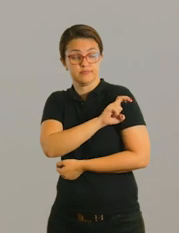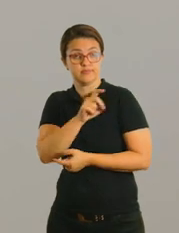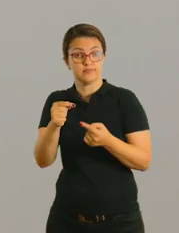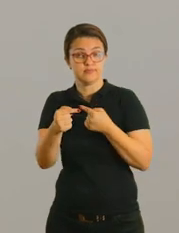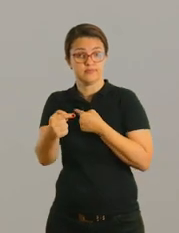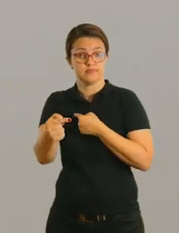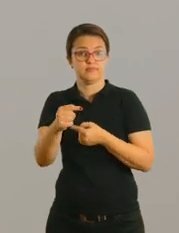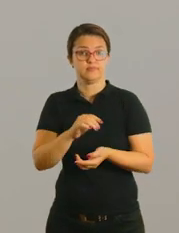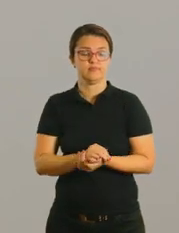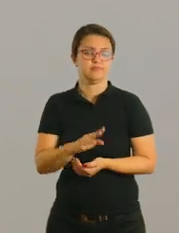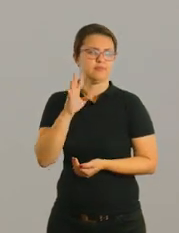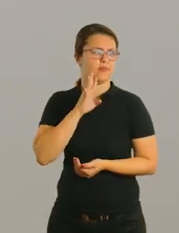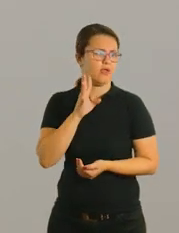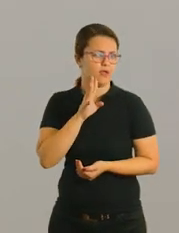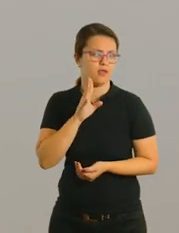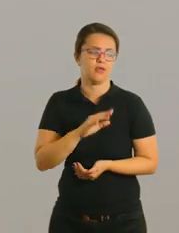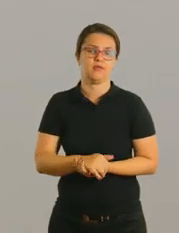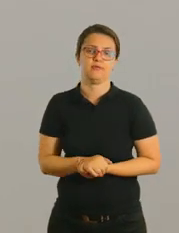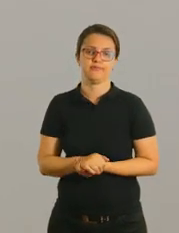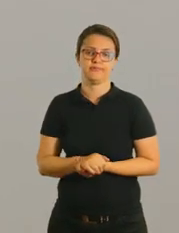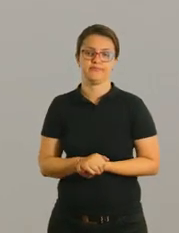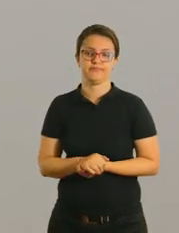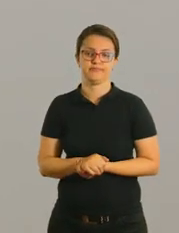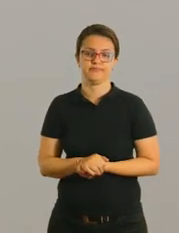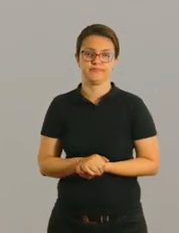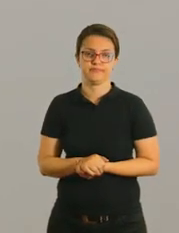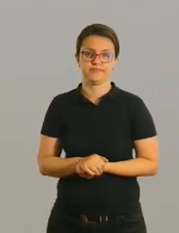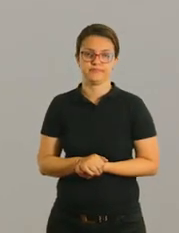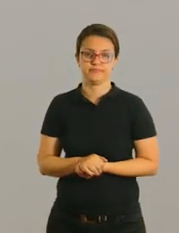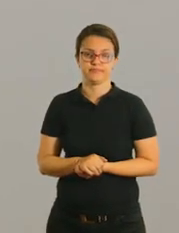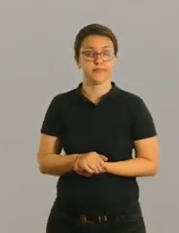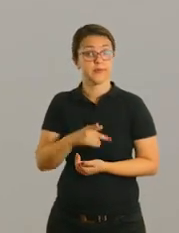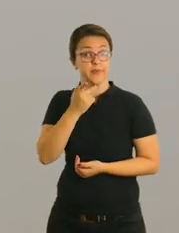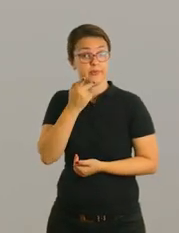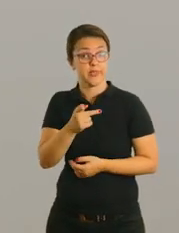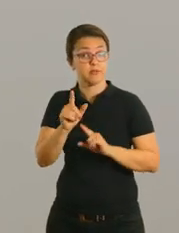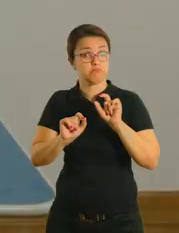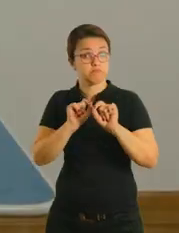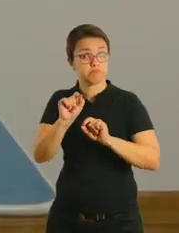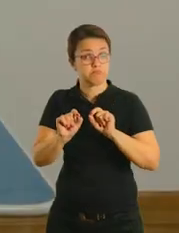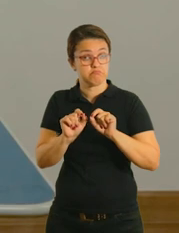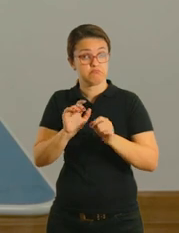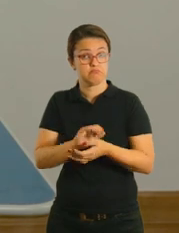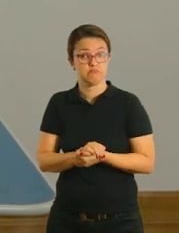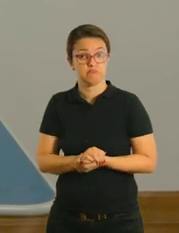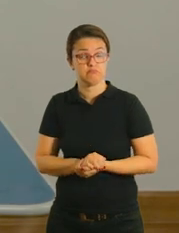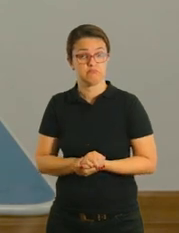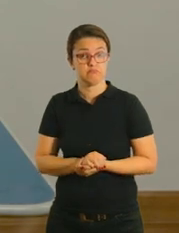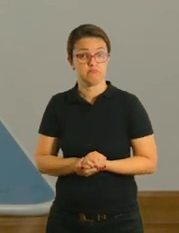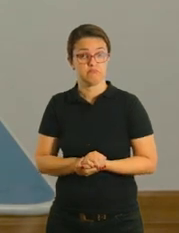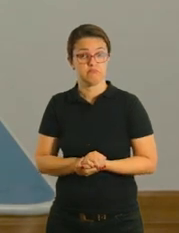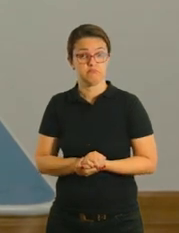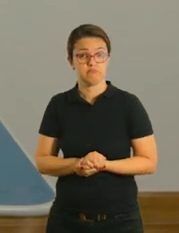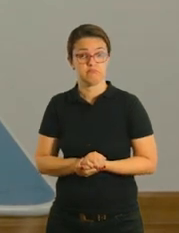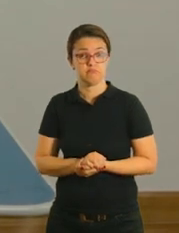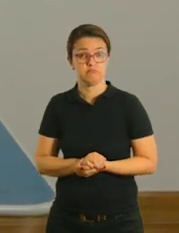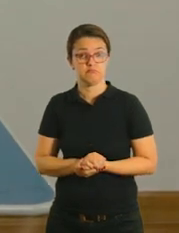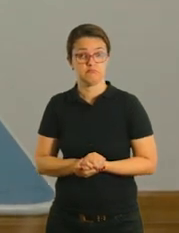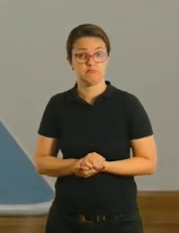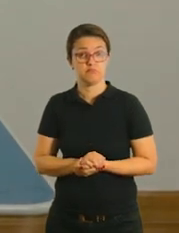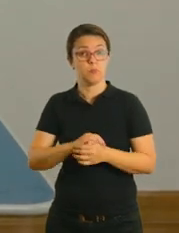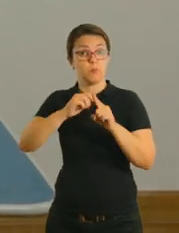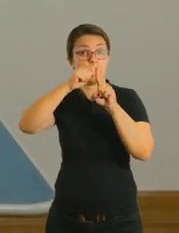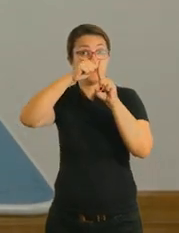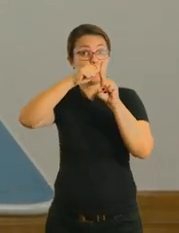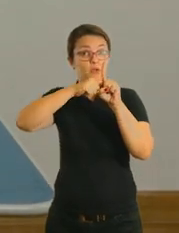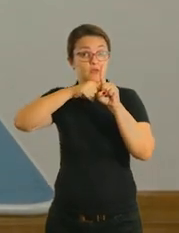os quintos anos dessa semana estão muito legais. Olha só. Nós vamos falar sobre os months of the